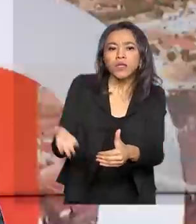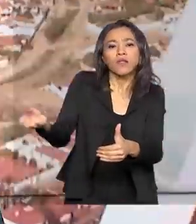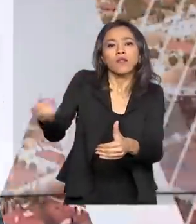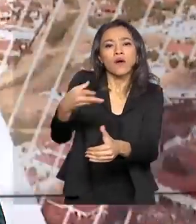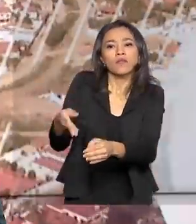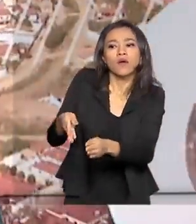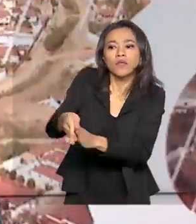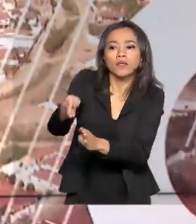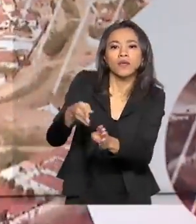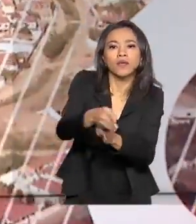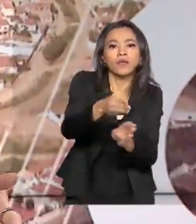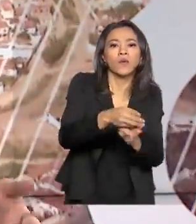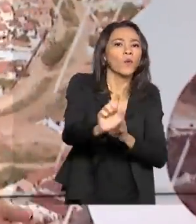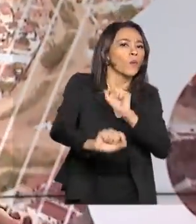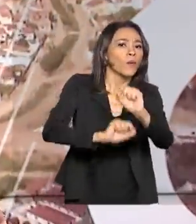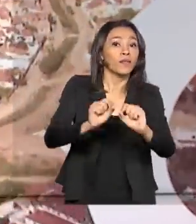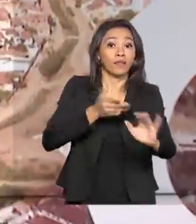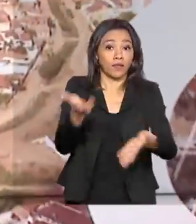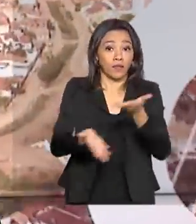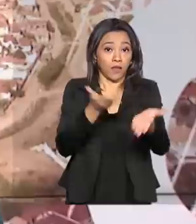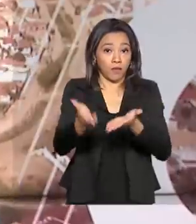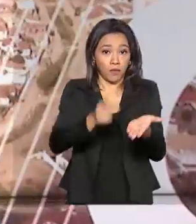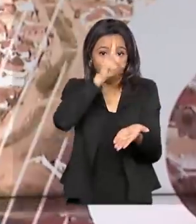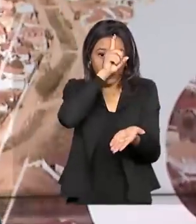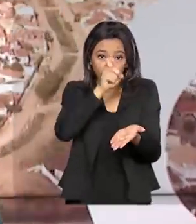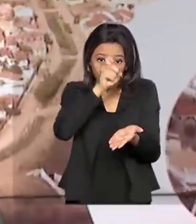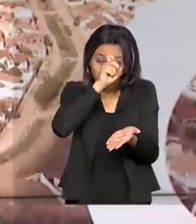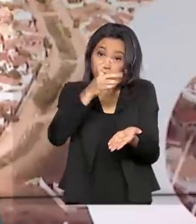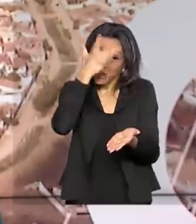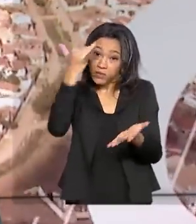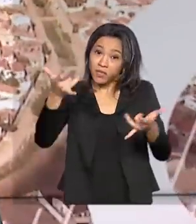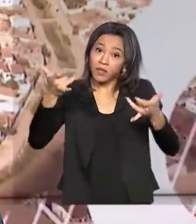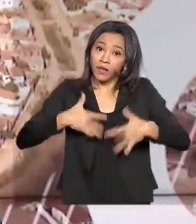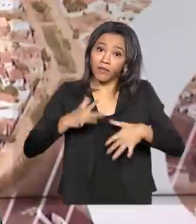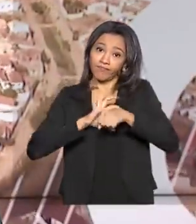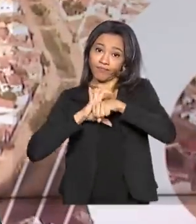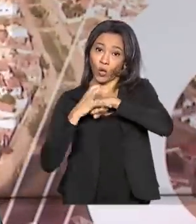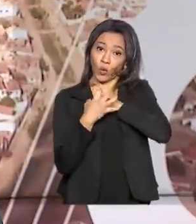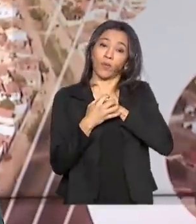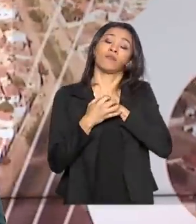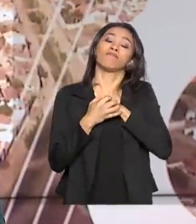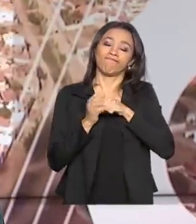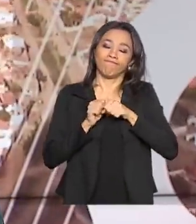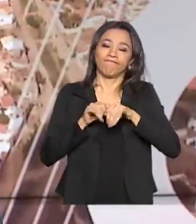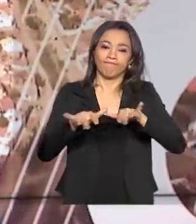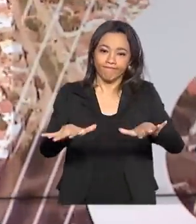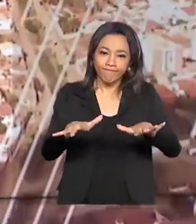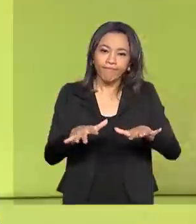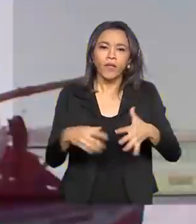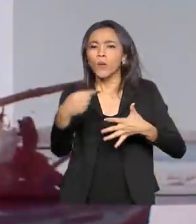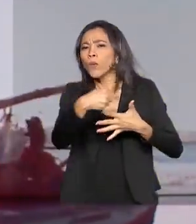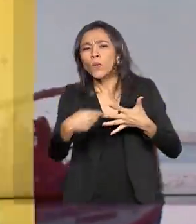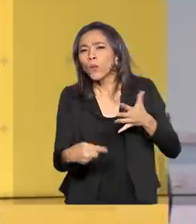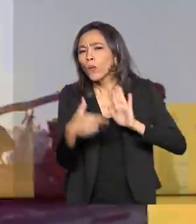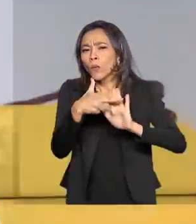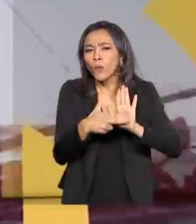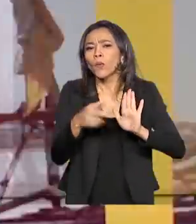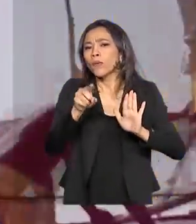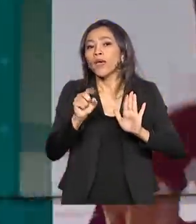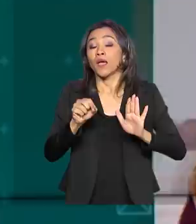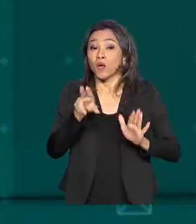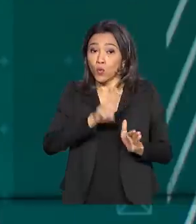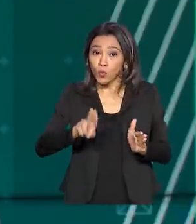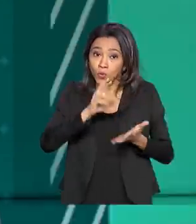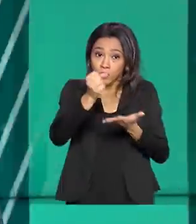orientações para o tratamento no SUS de pacientes diagnosticados com o novo coronavírus. Entre as medidas, está o uso da